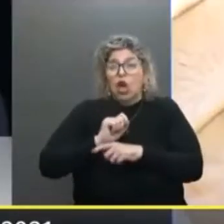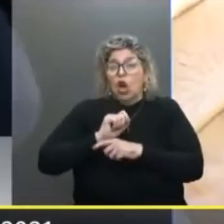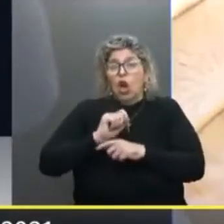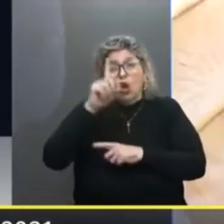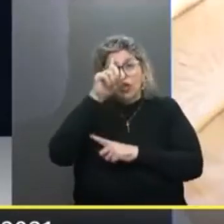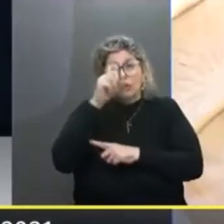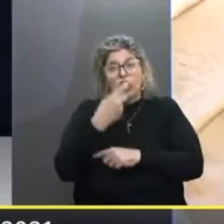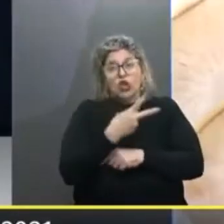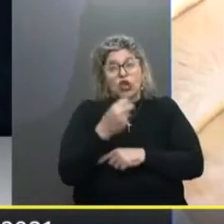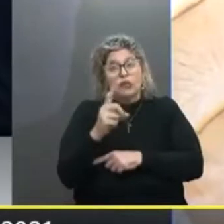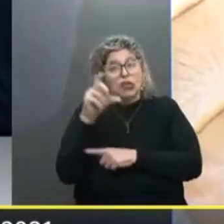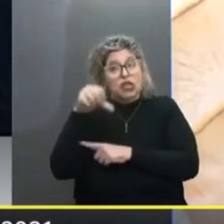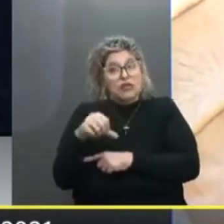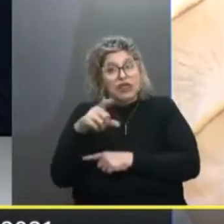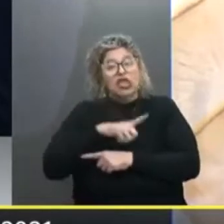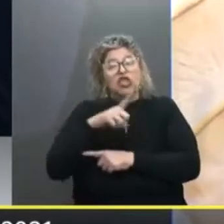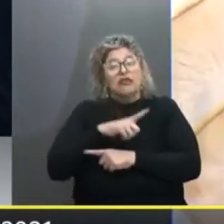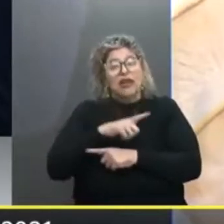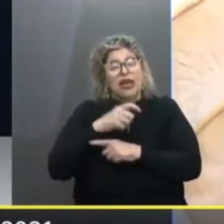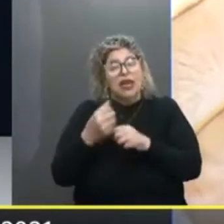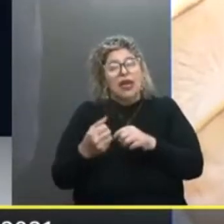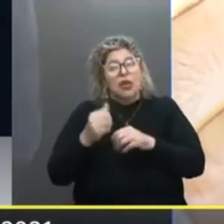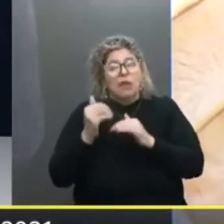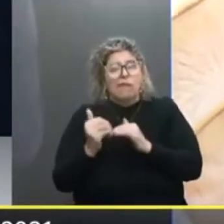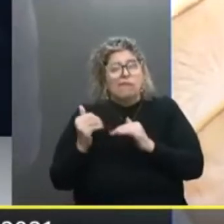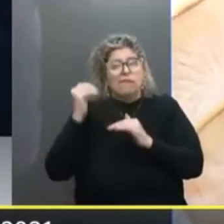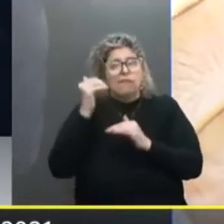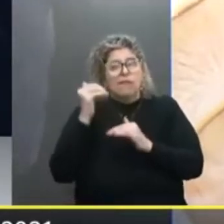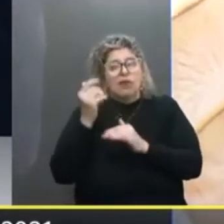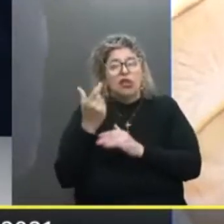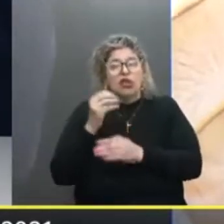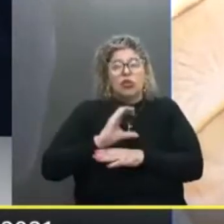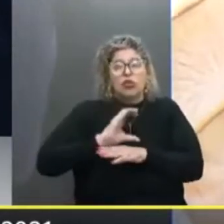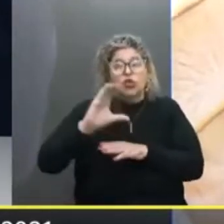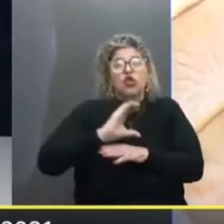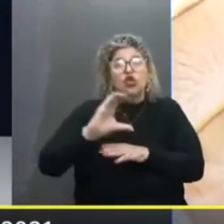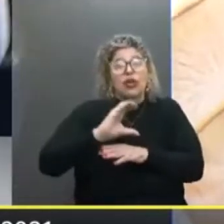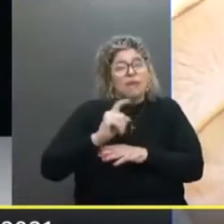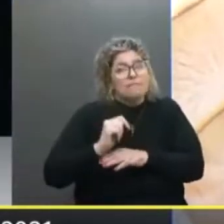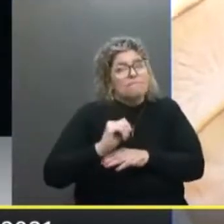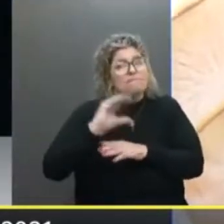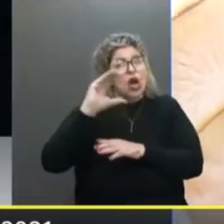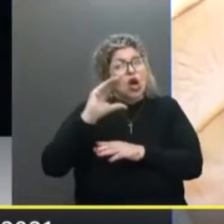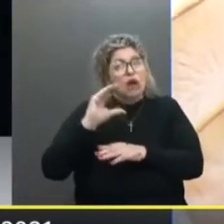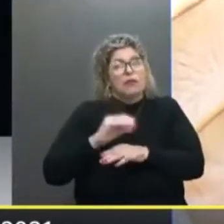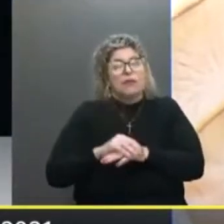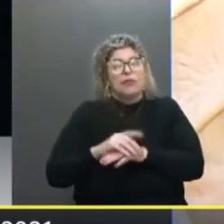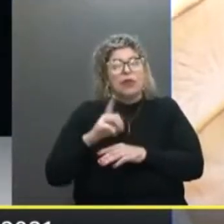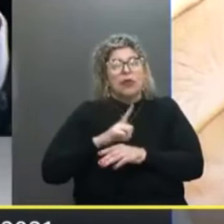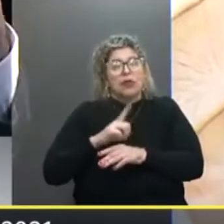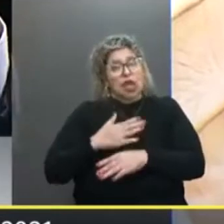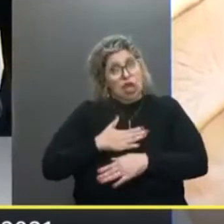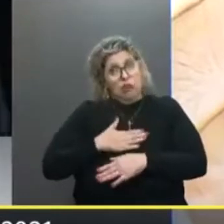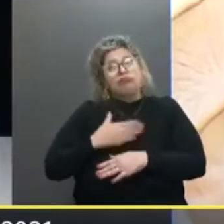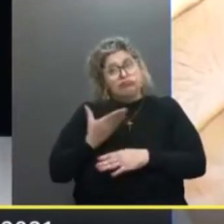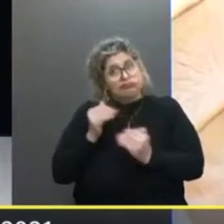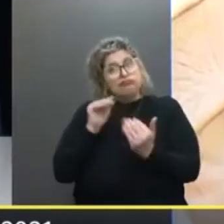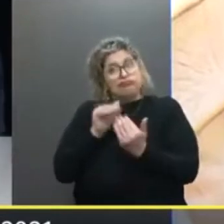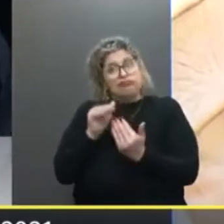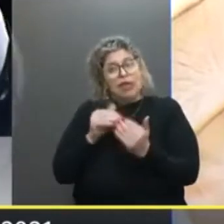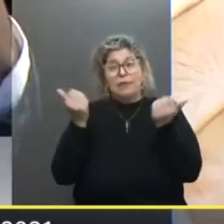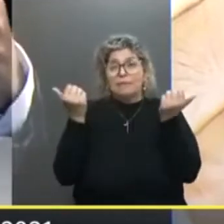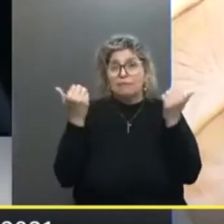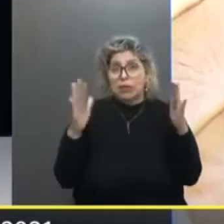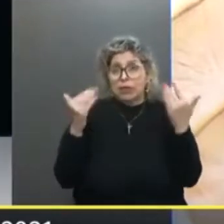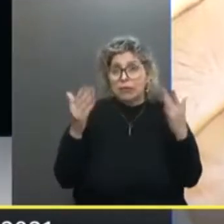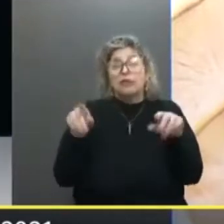hospitais Que em 2019 Tiveram Uma produção Maior Um número Maior De recursos O que eu Sou favorável E